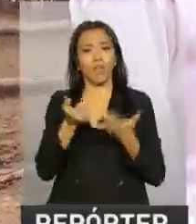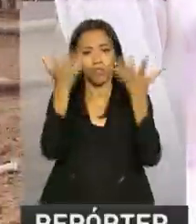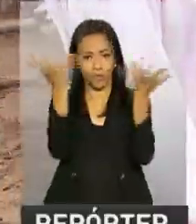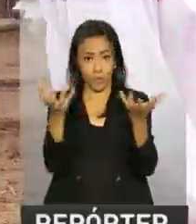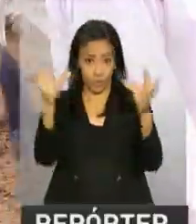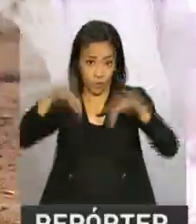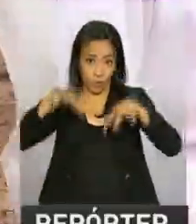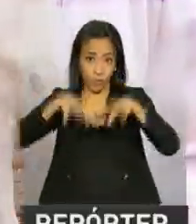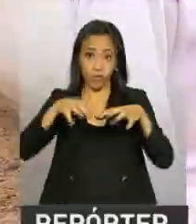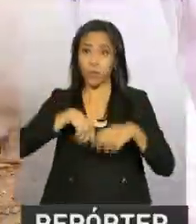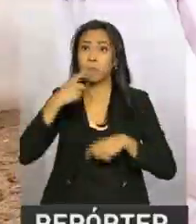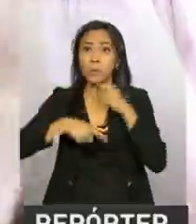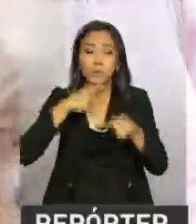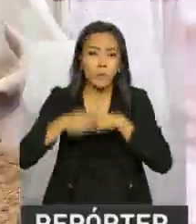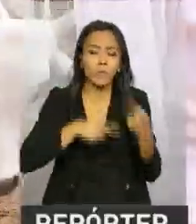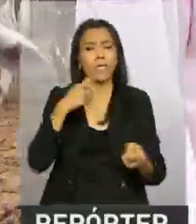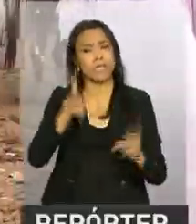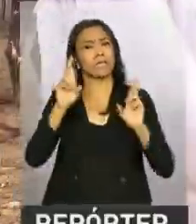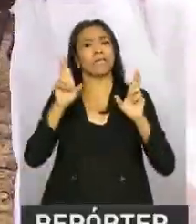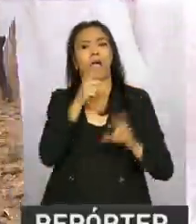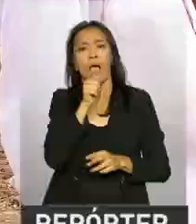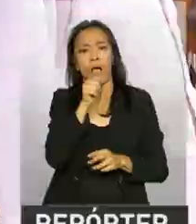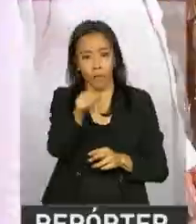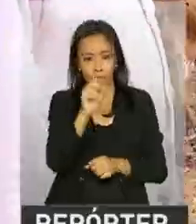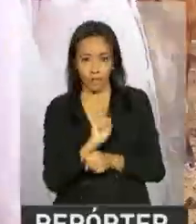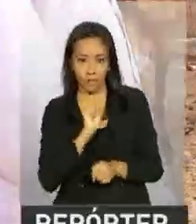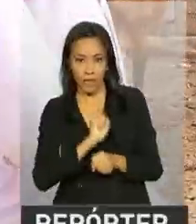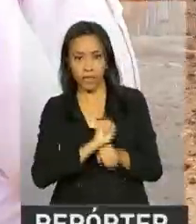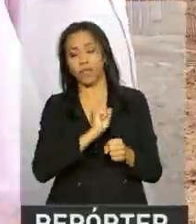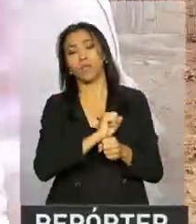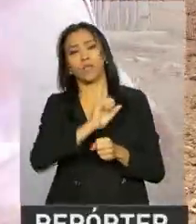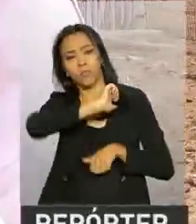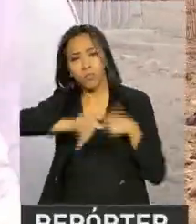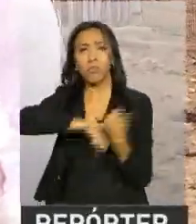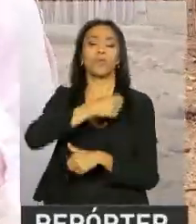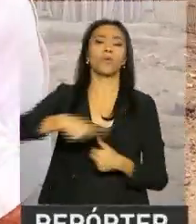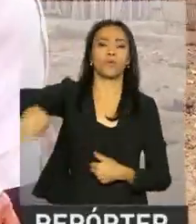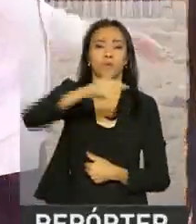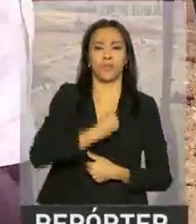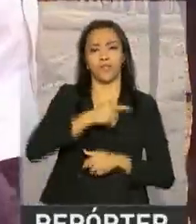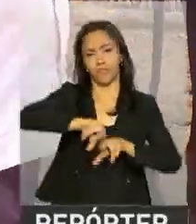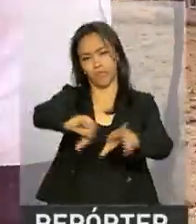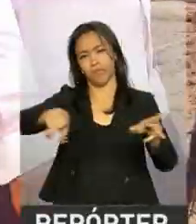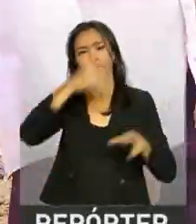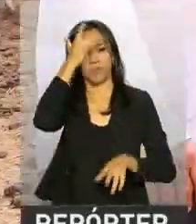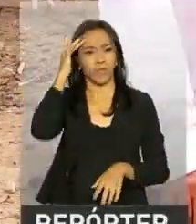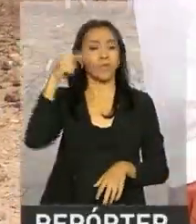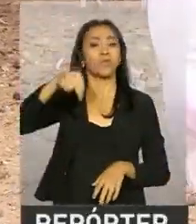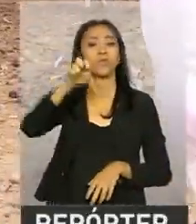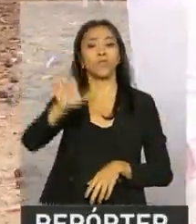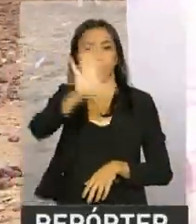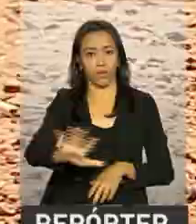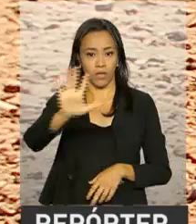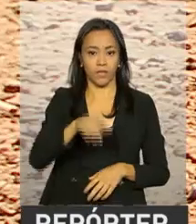integração, ele espera que a água, aguardada pela família, mude a vida de muitos nordestinos. Com a água a gente